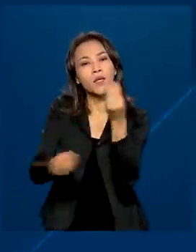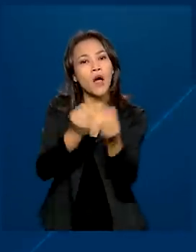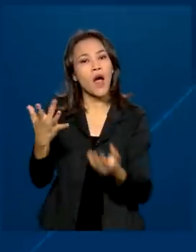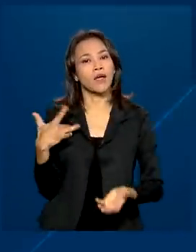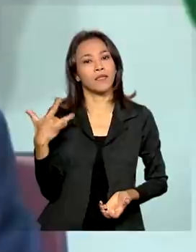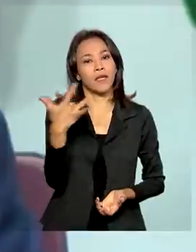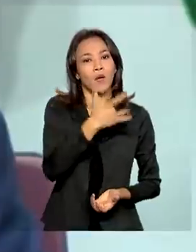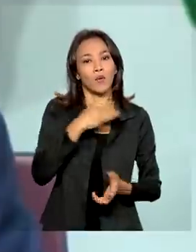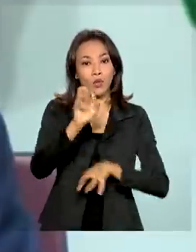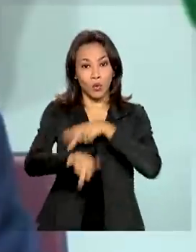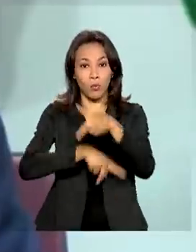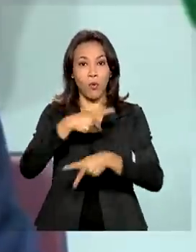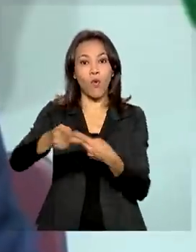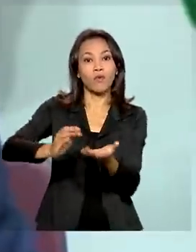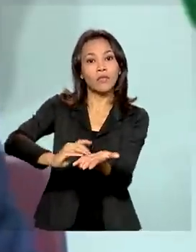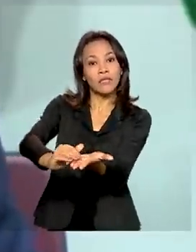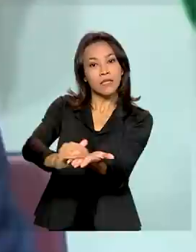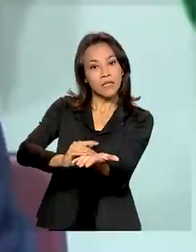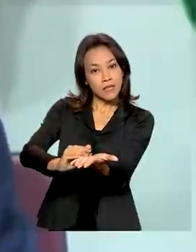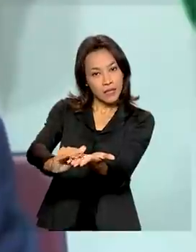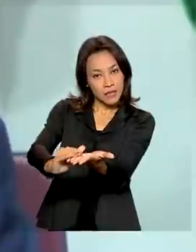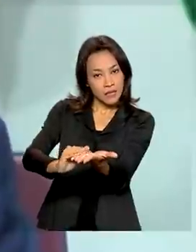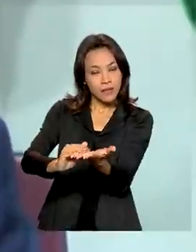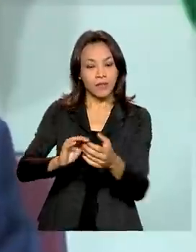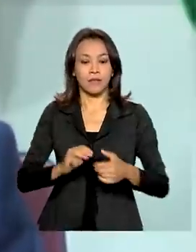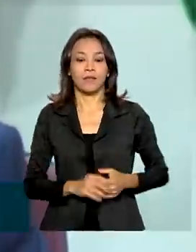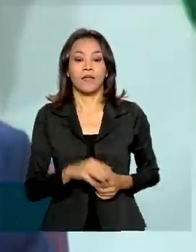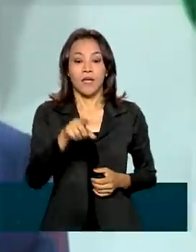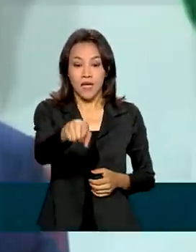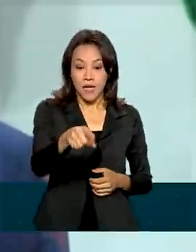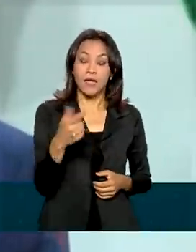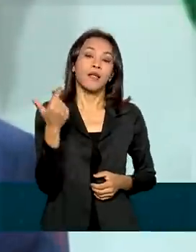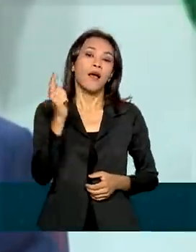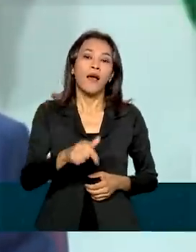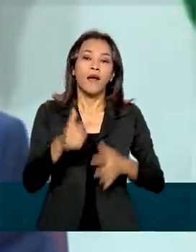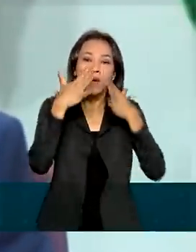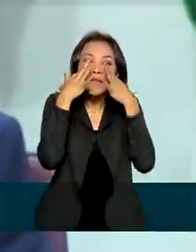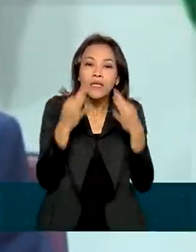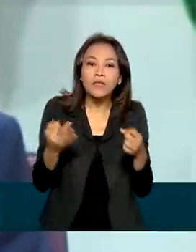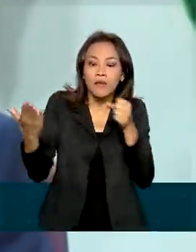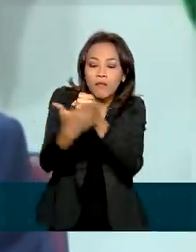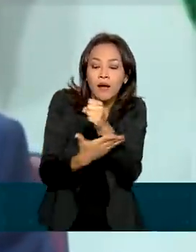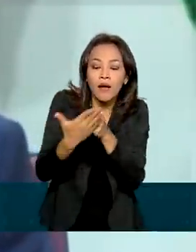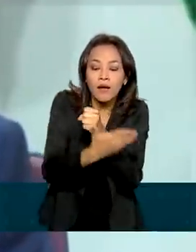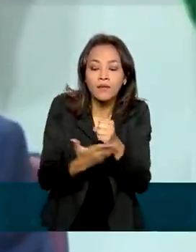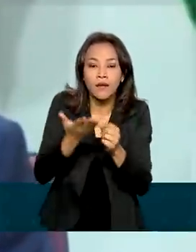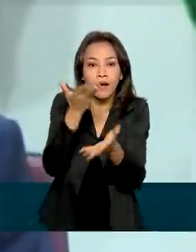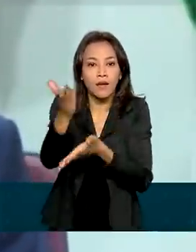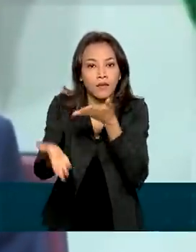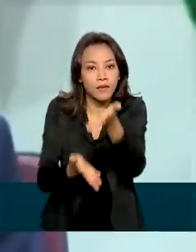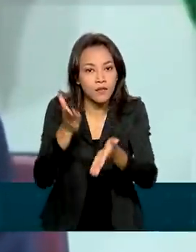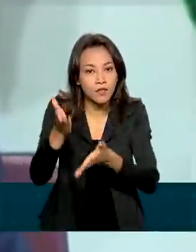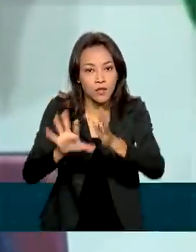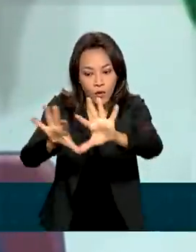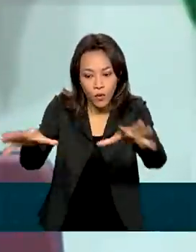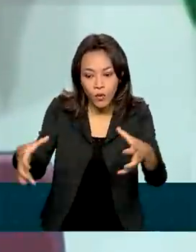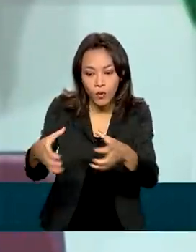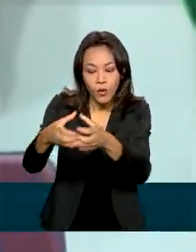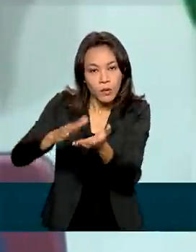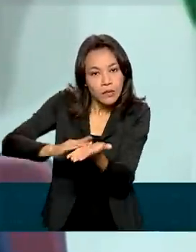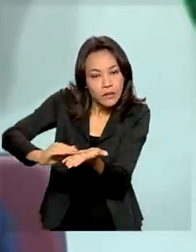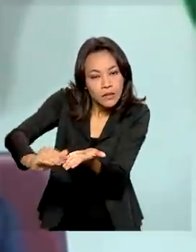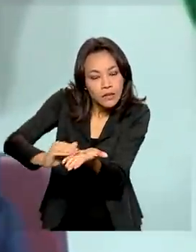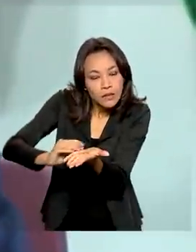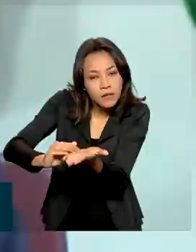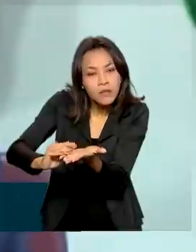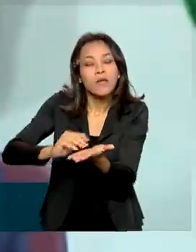povo cigano. Os ciganos são atendidos do âmbito da atenção primária à saúde, que é um direito de todos os brasileiros,